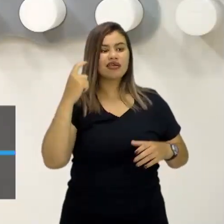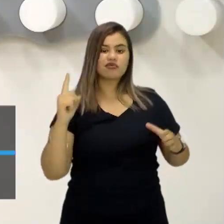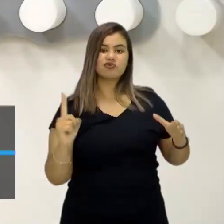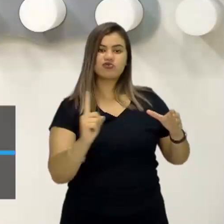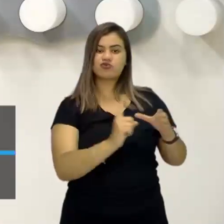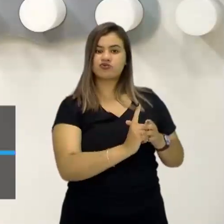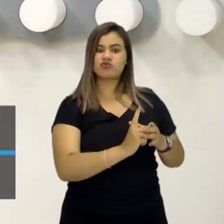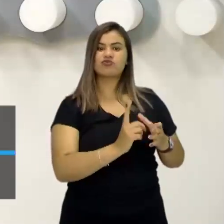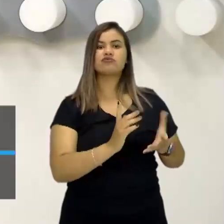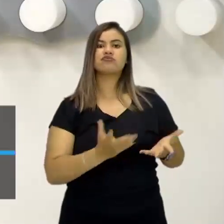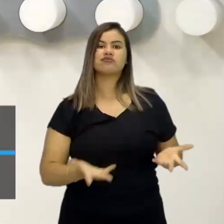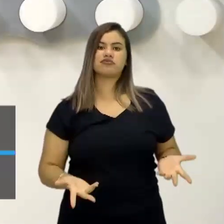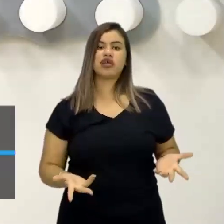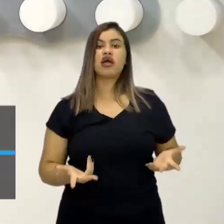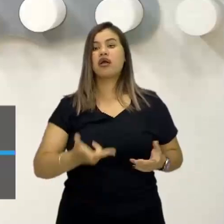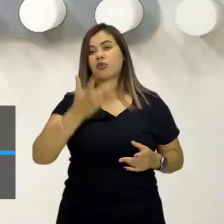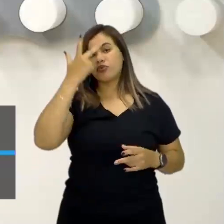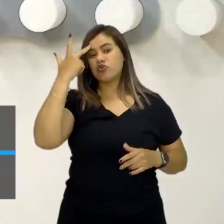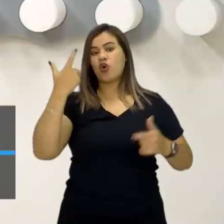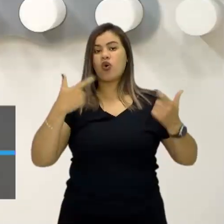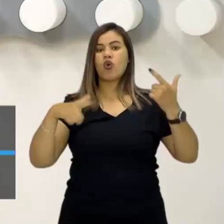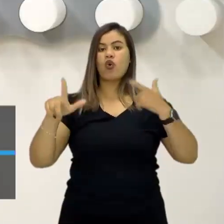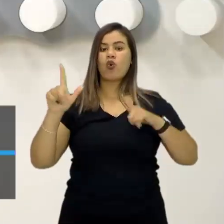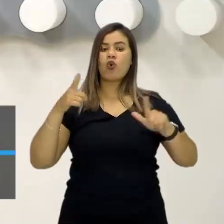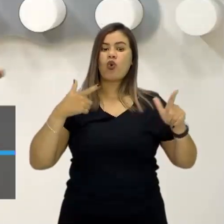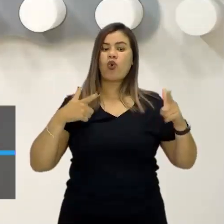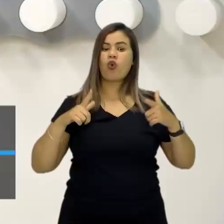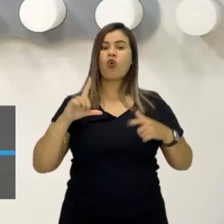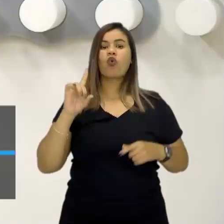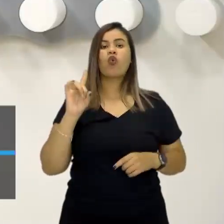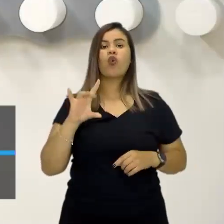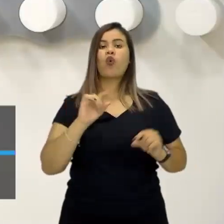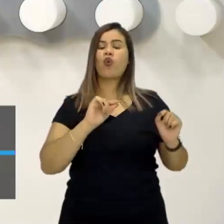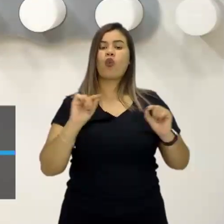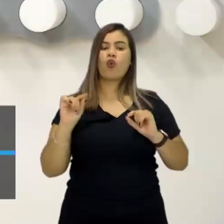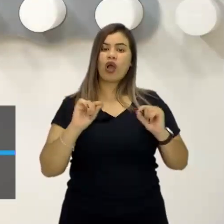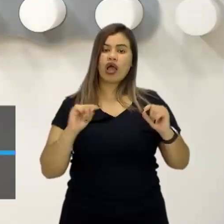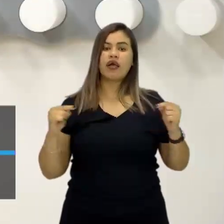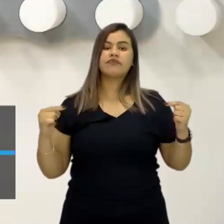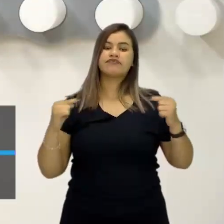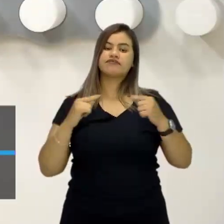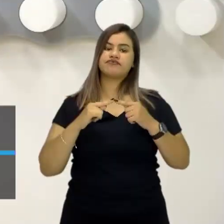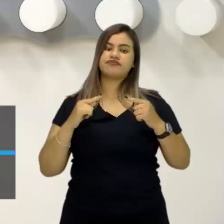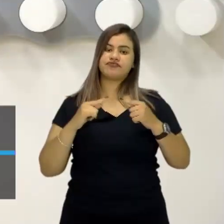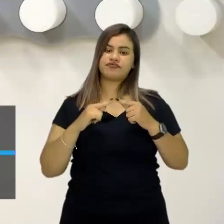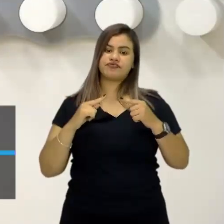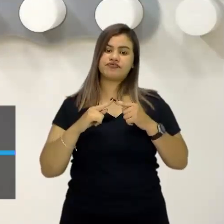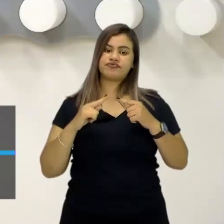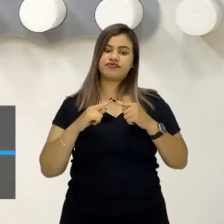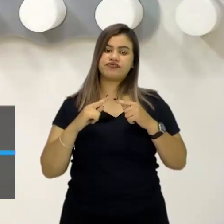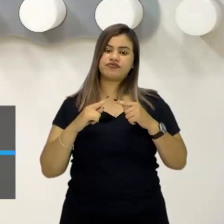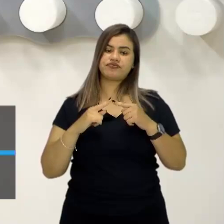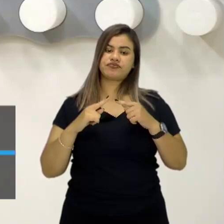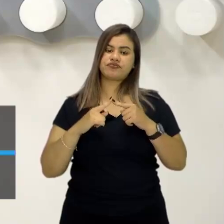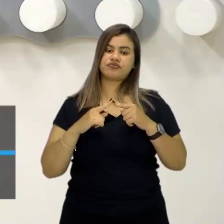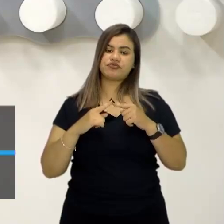pessoas negras, além delas, são as pessoas que estão servindo a um determinado